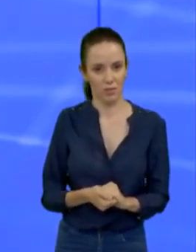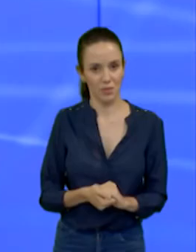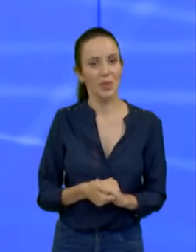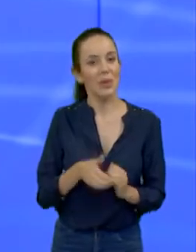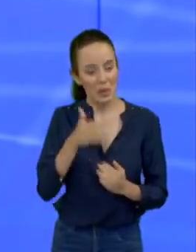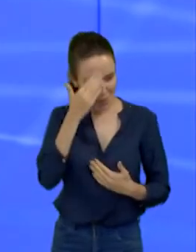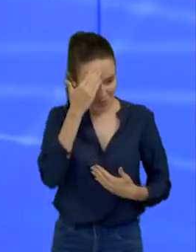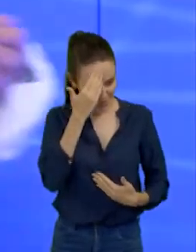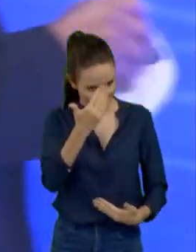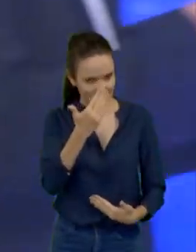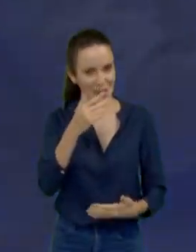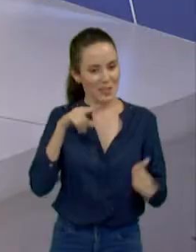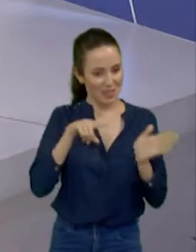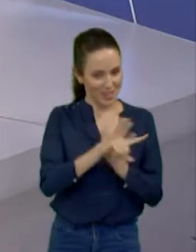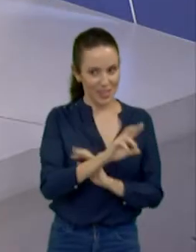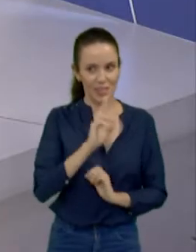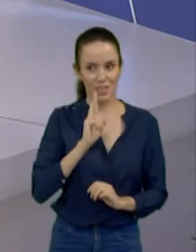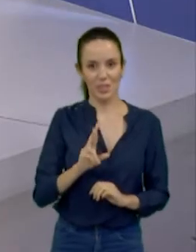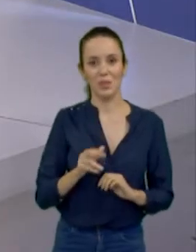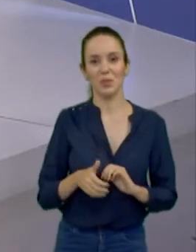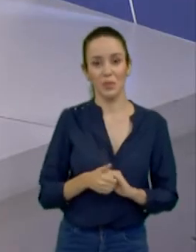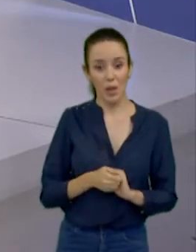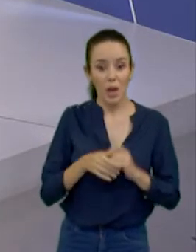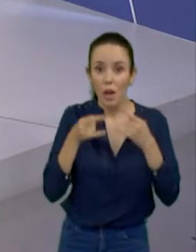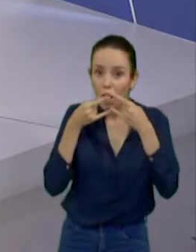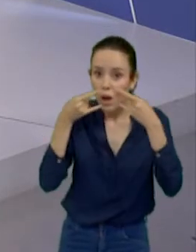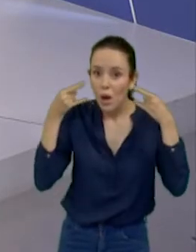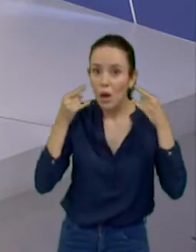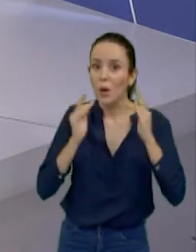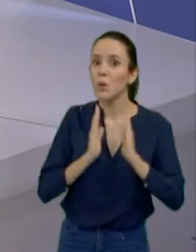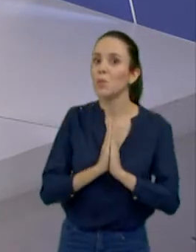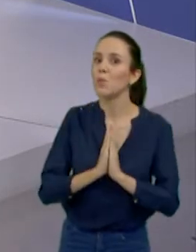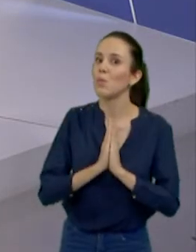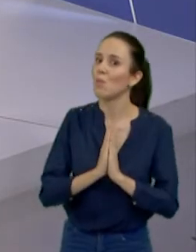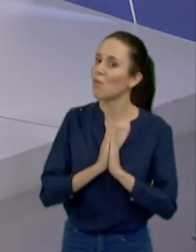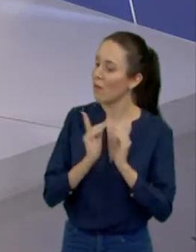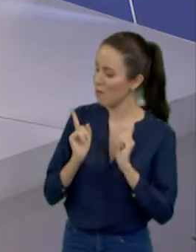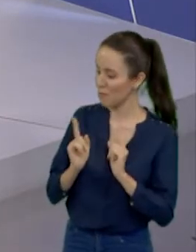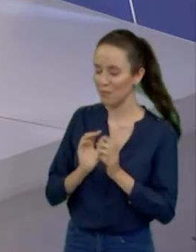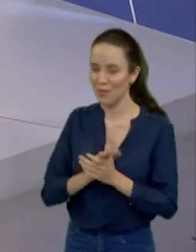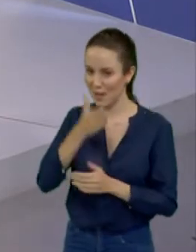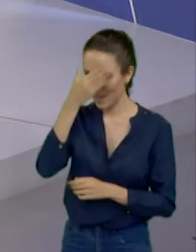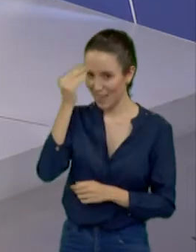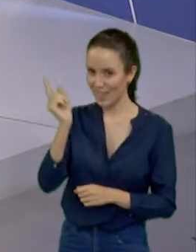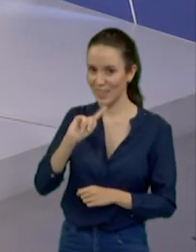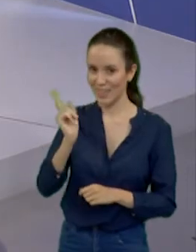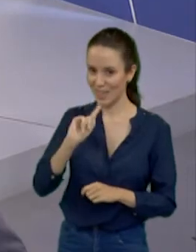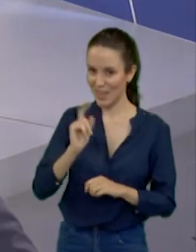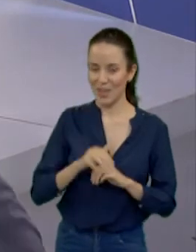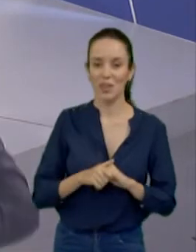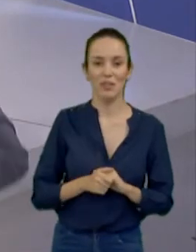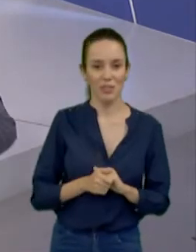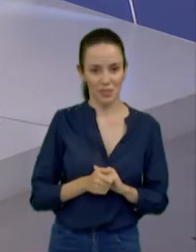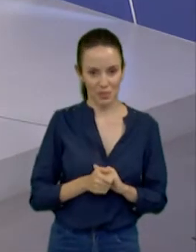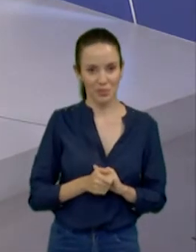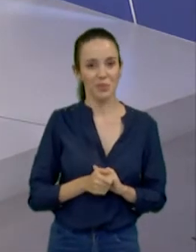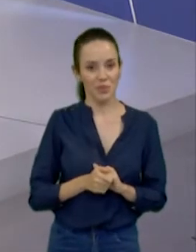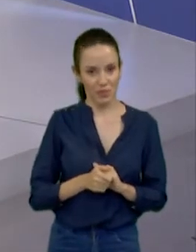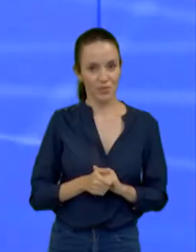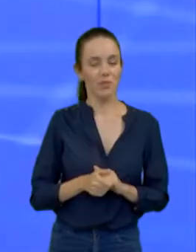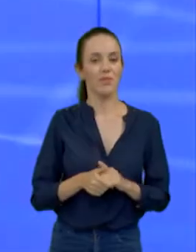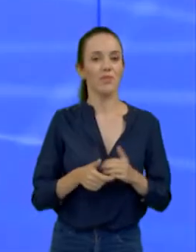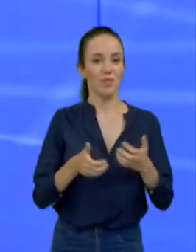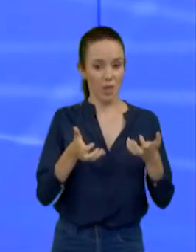respostas. Podem retornar aos seus lugares. Não esqueçam da máscara, por favor. Vamos agora à sequência de acordo com as regras e o sorteio realizado